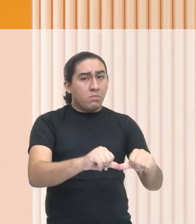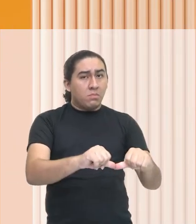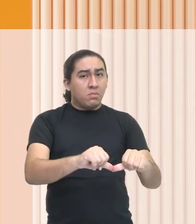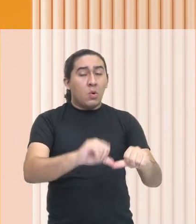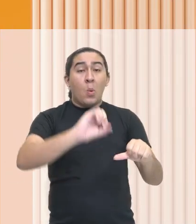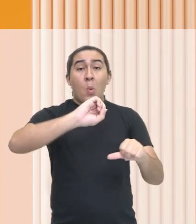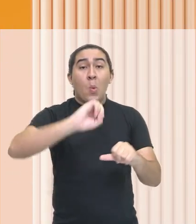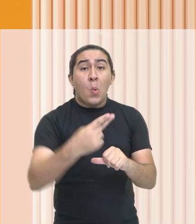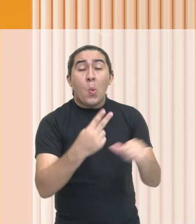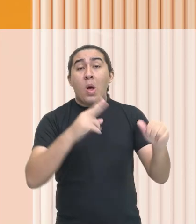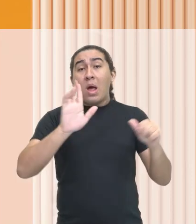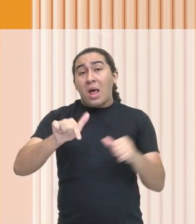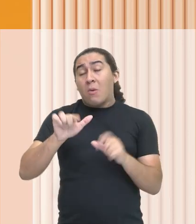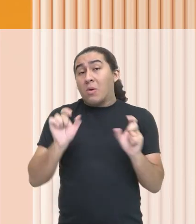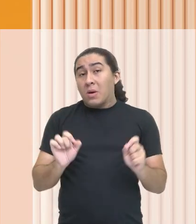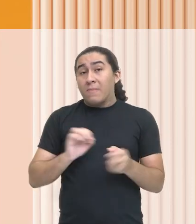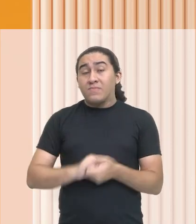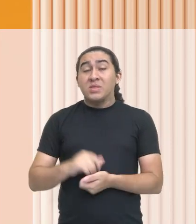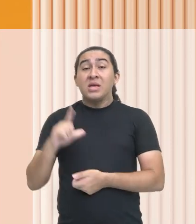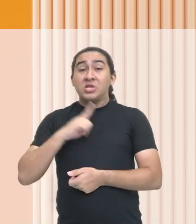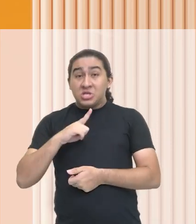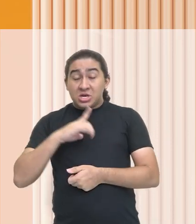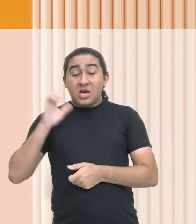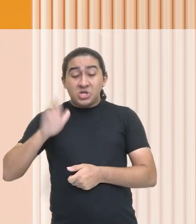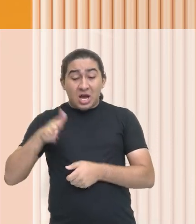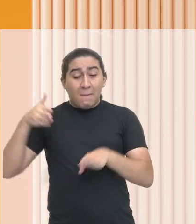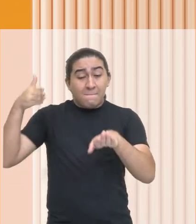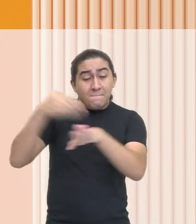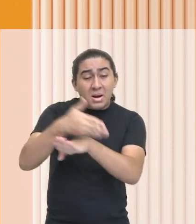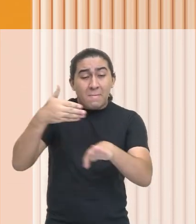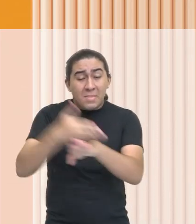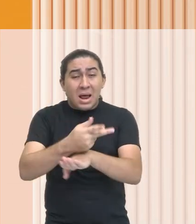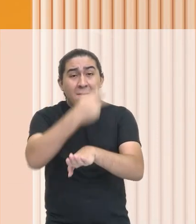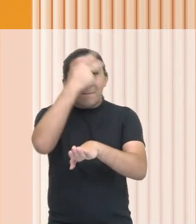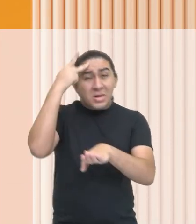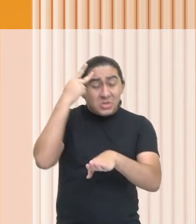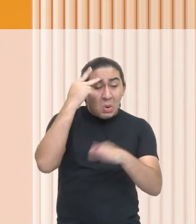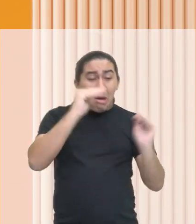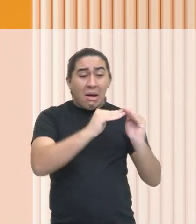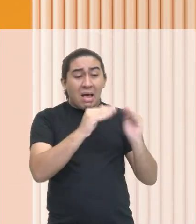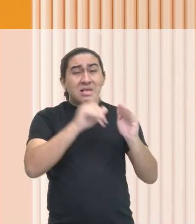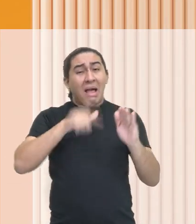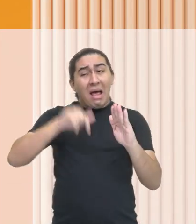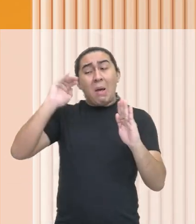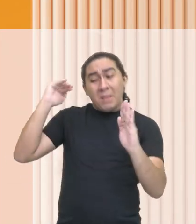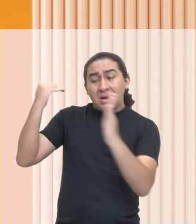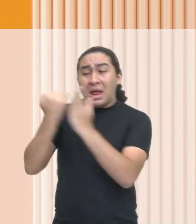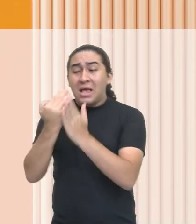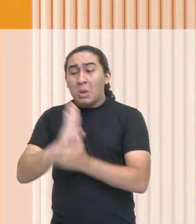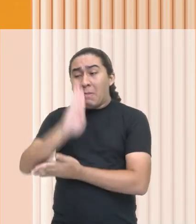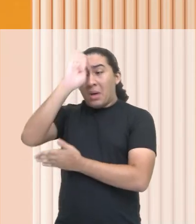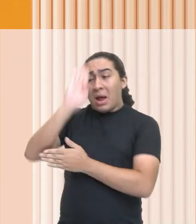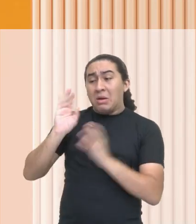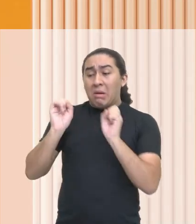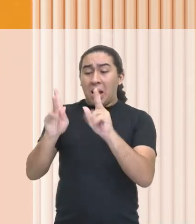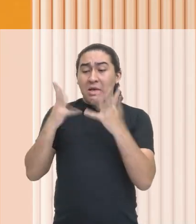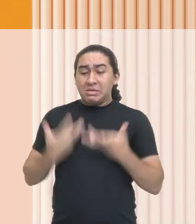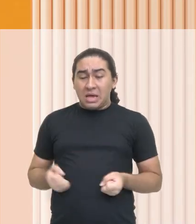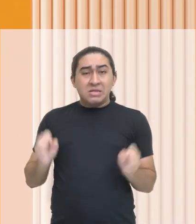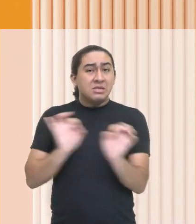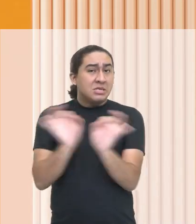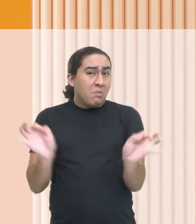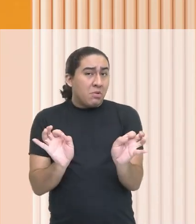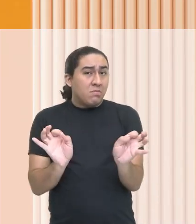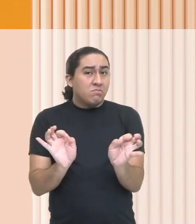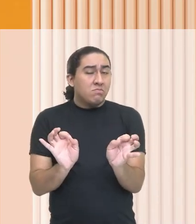Ou você acha que eles chegaram lá e quem estava lá se rendeu? Não, nós vamos nos render e obedecemos ao Império Romano e nos curvamos e pronto. Foi